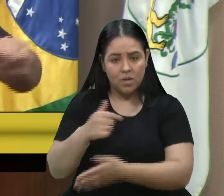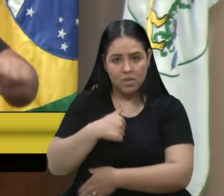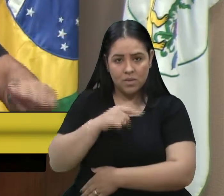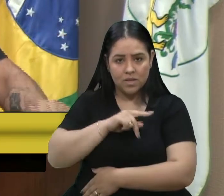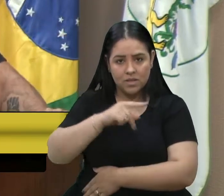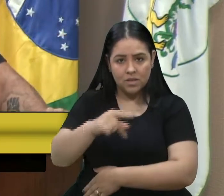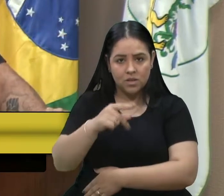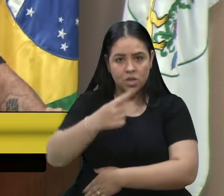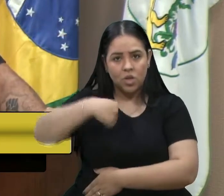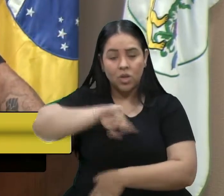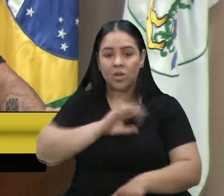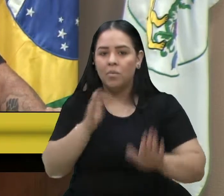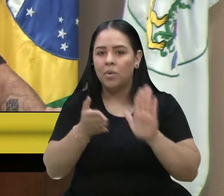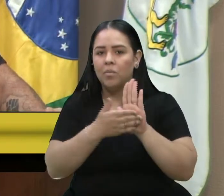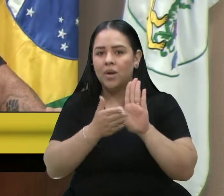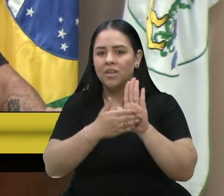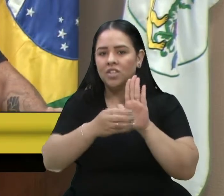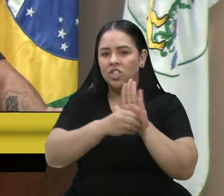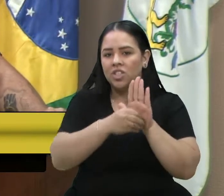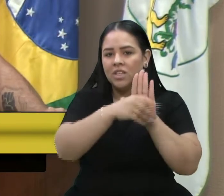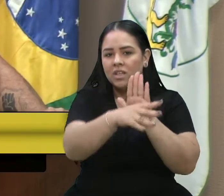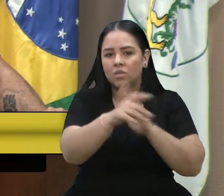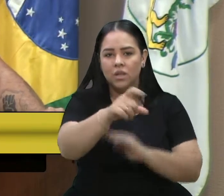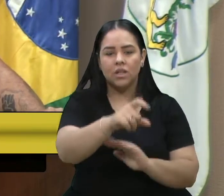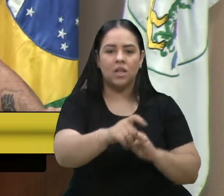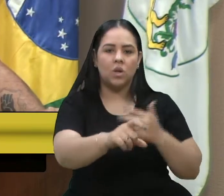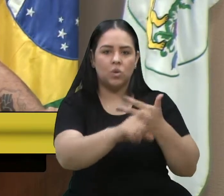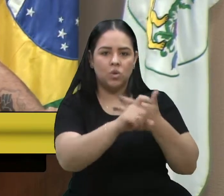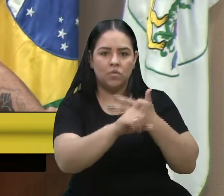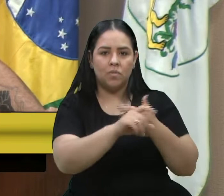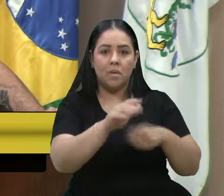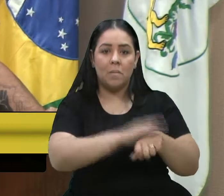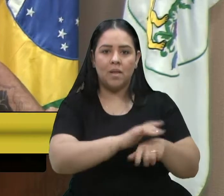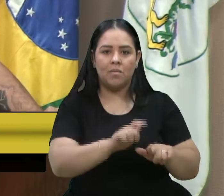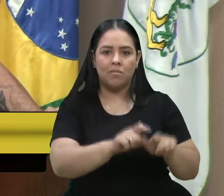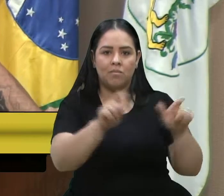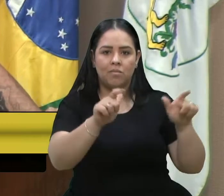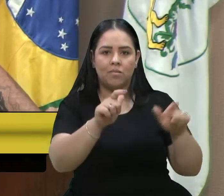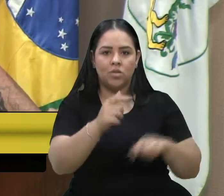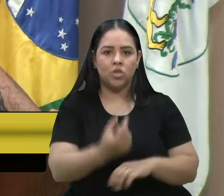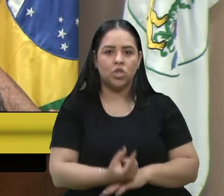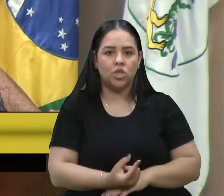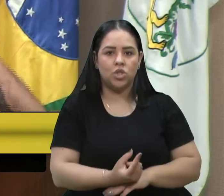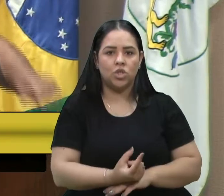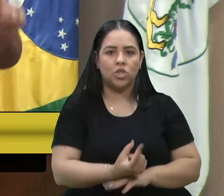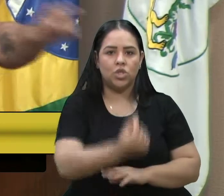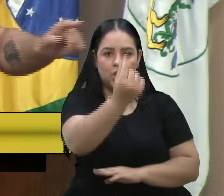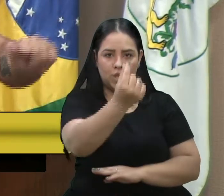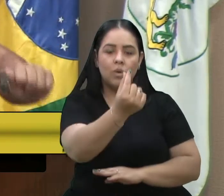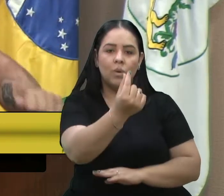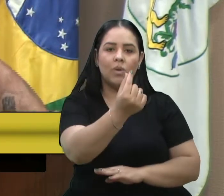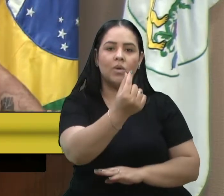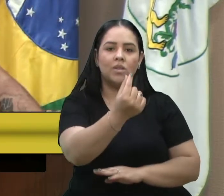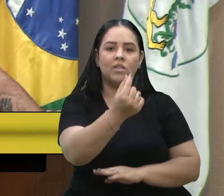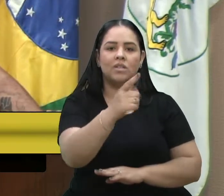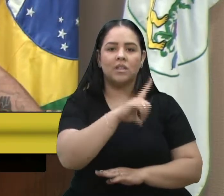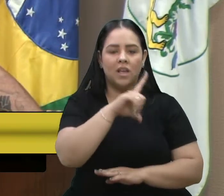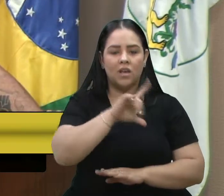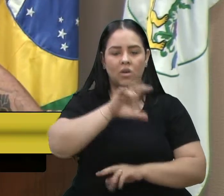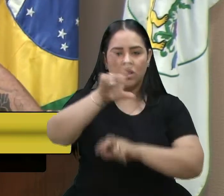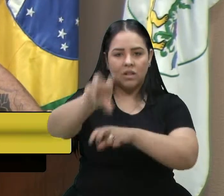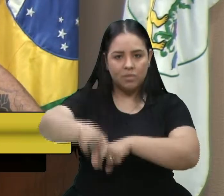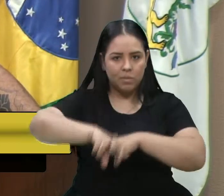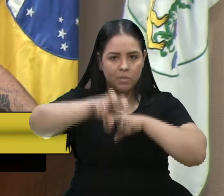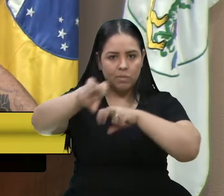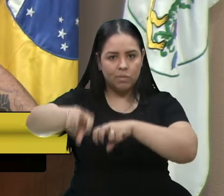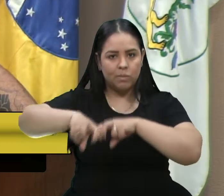estamos propondo uma indicação para o Executivo para ampliar os valores do Fundo de Desenvolvimento Rural, para que os colonos possam ter